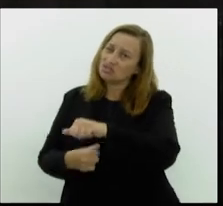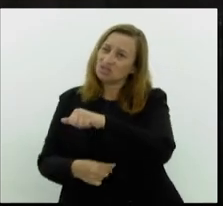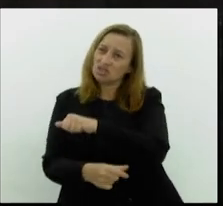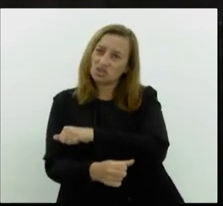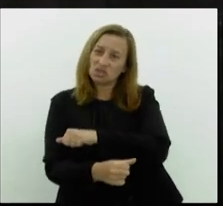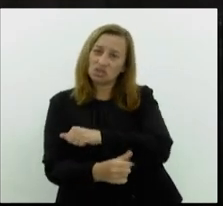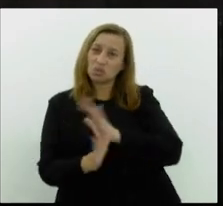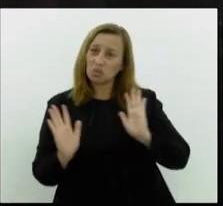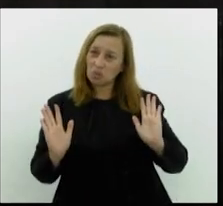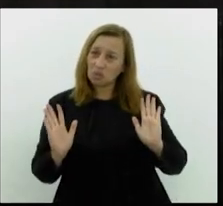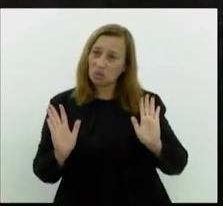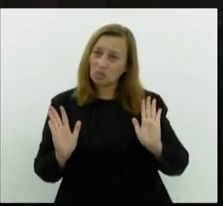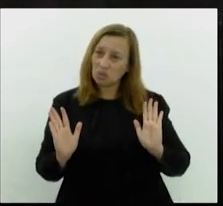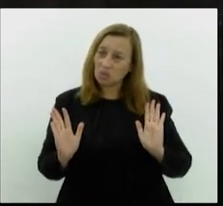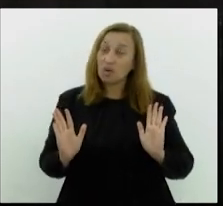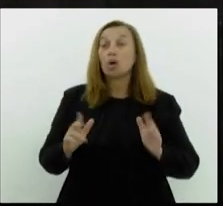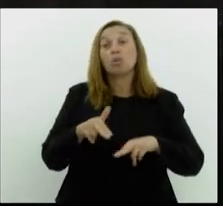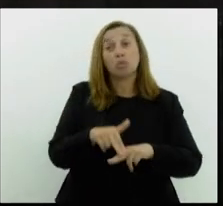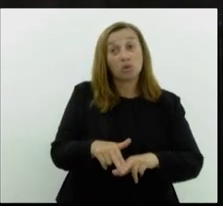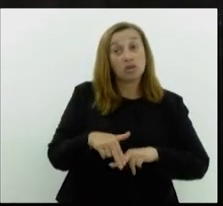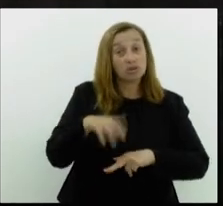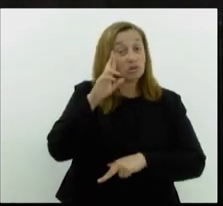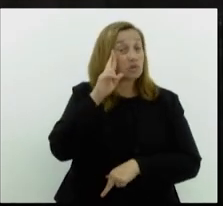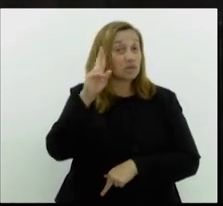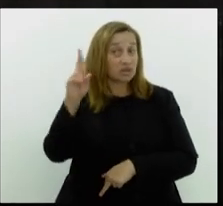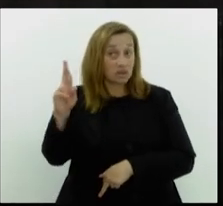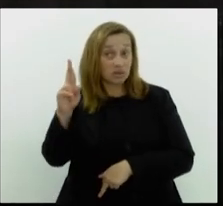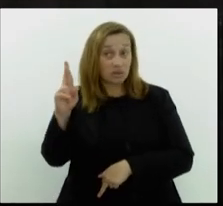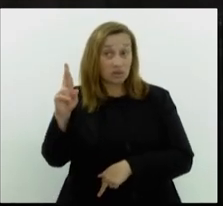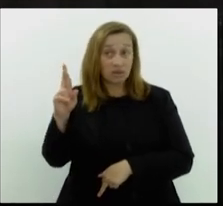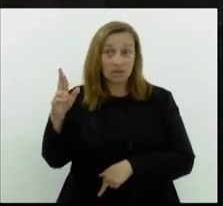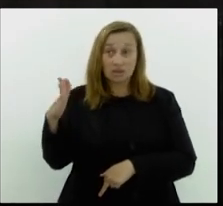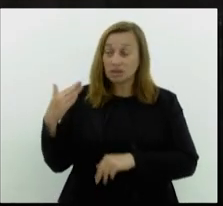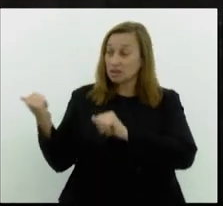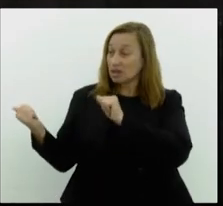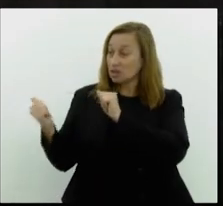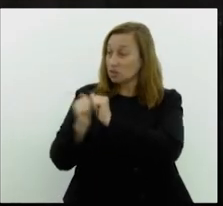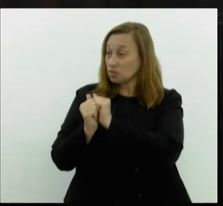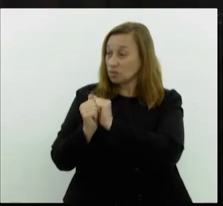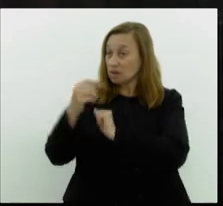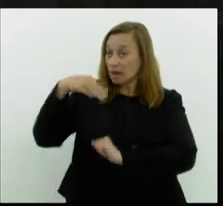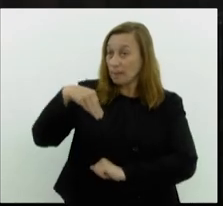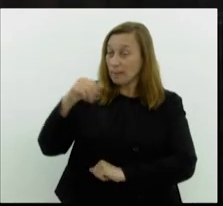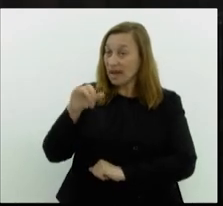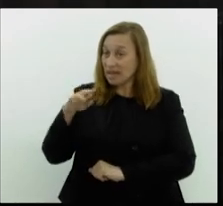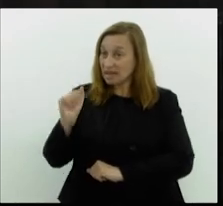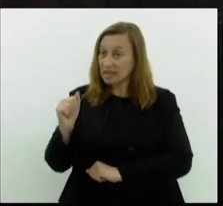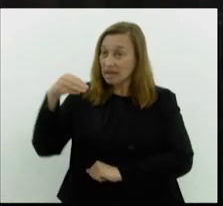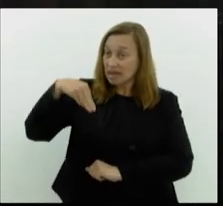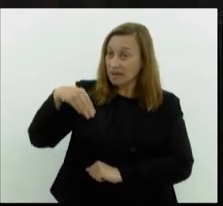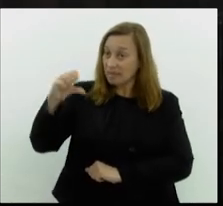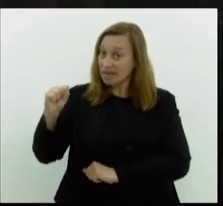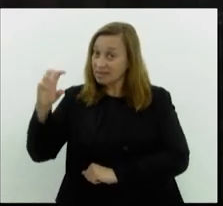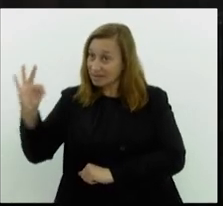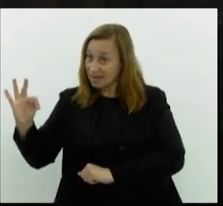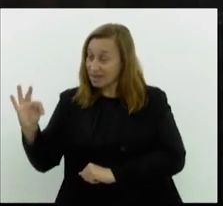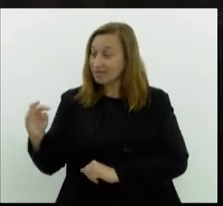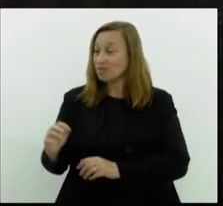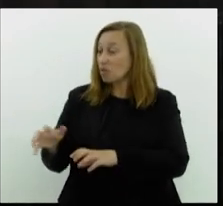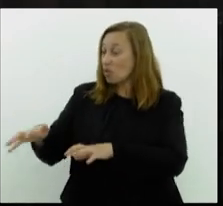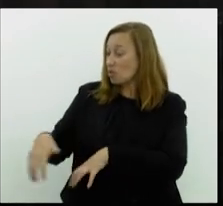campo. Por isso que V. Exª está do lado da marina do MST. O campo os aproxima.